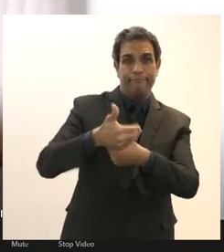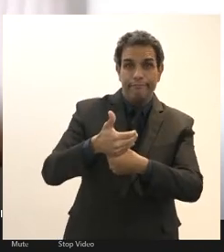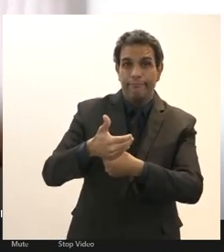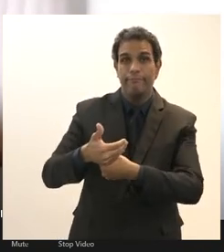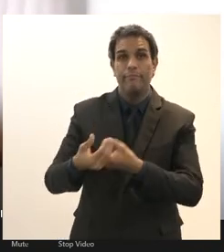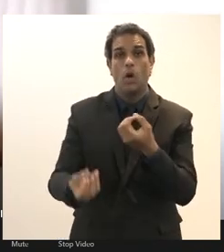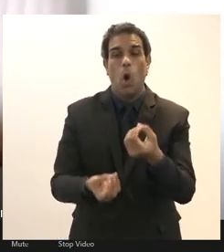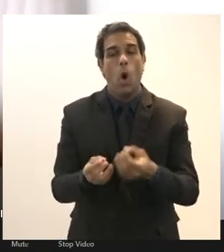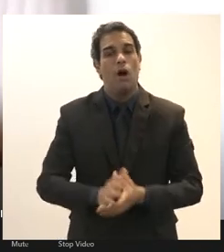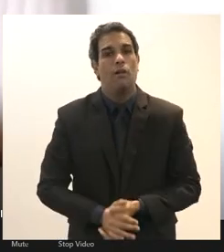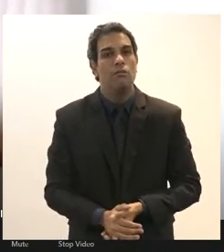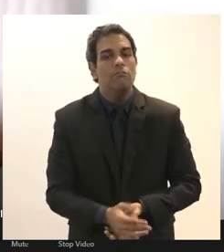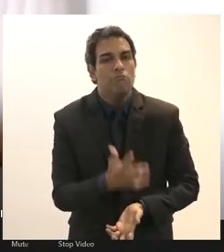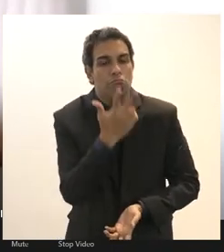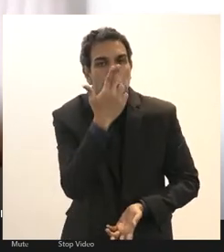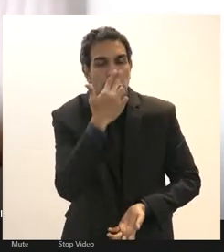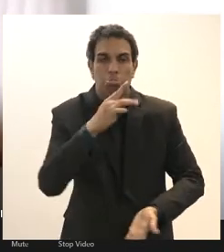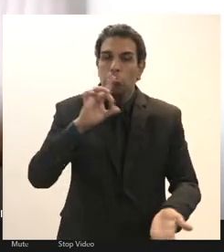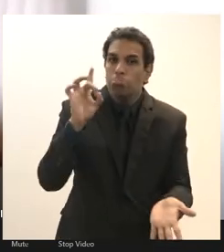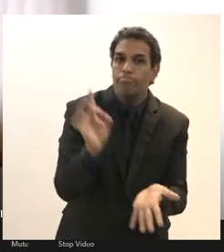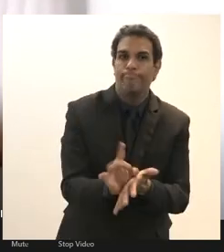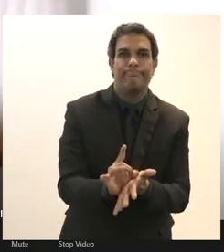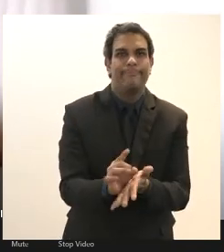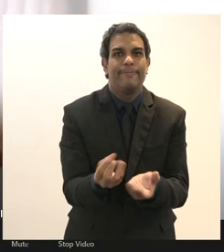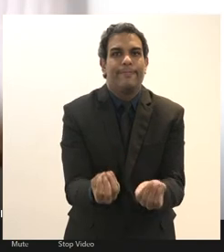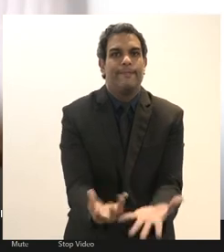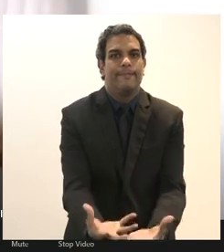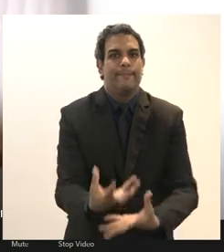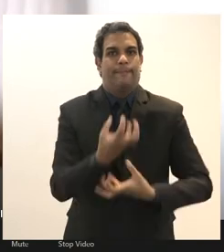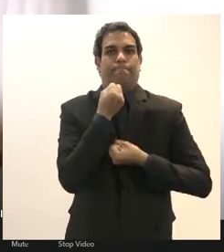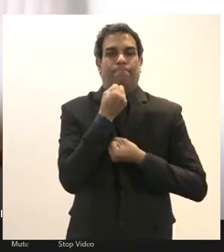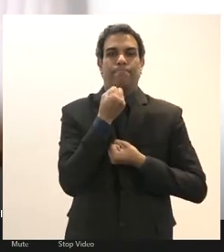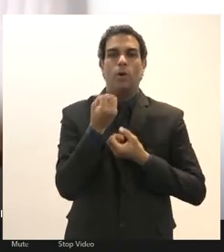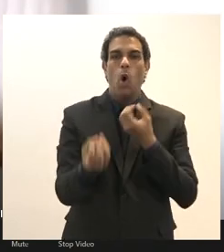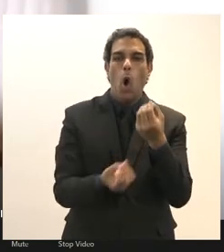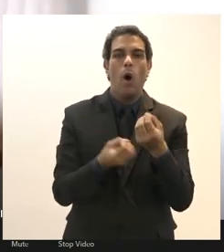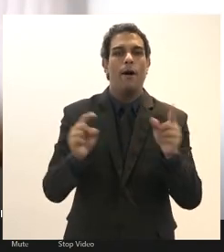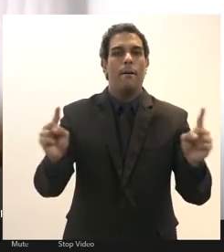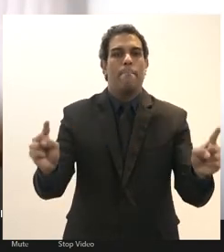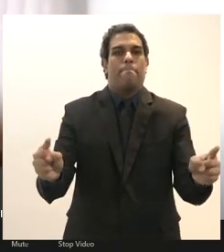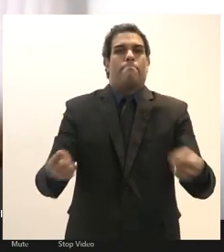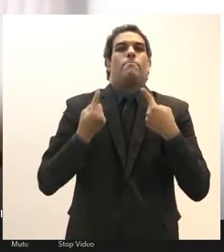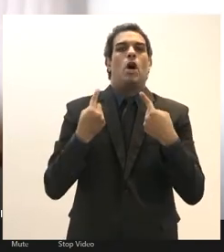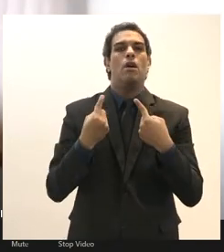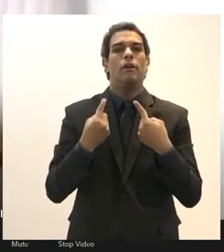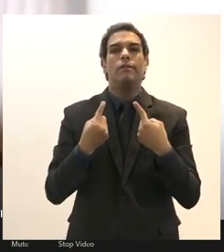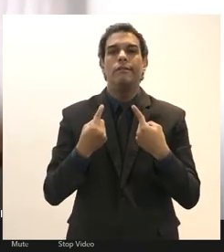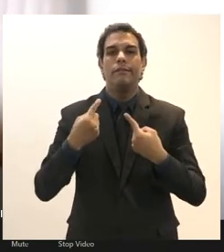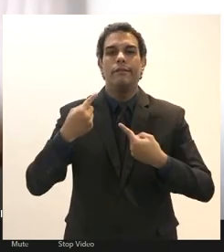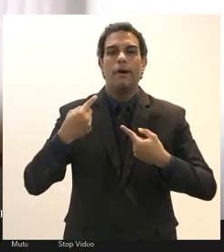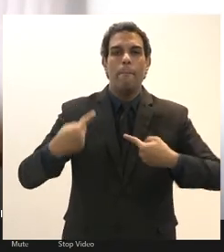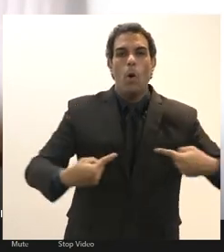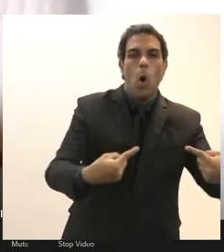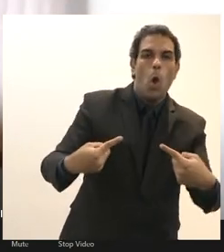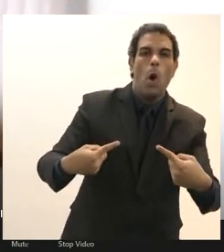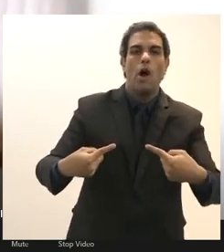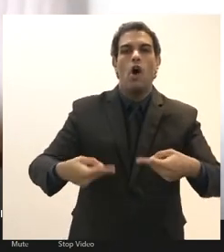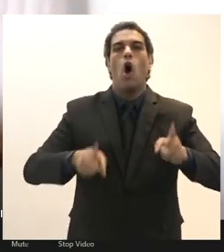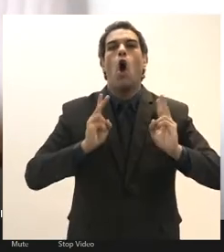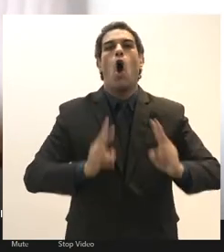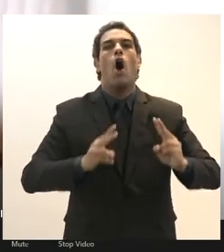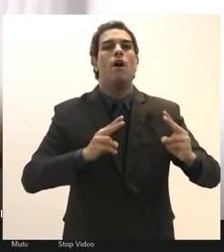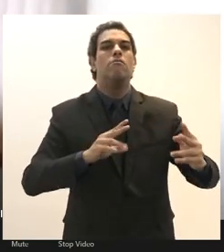é isso que está colocado é essa ameaça que está colocada a ameaça do assédio moral e político se tornar a prática